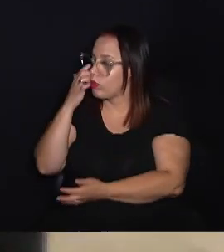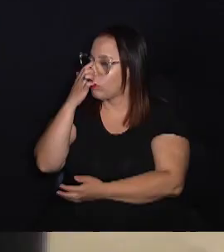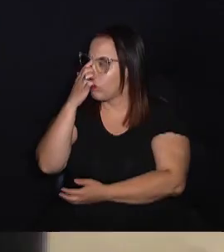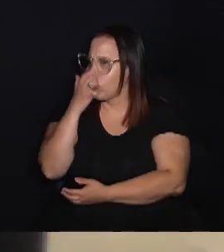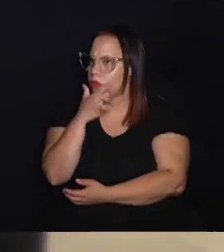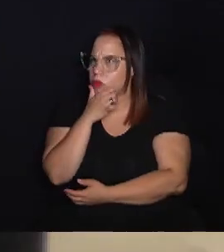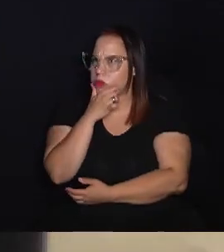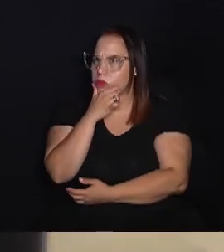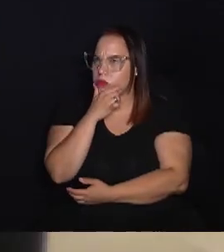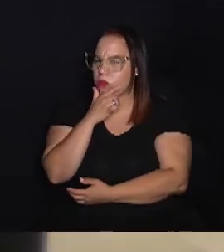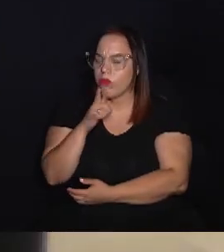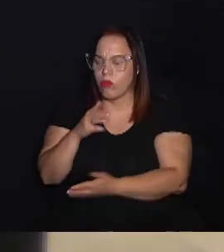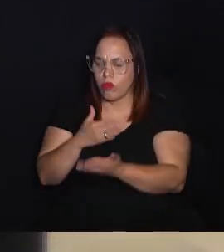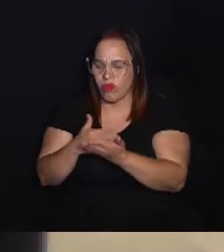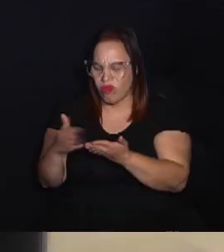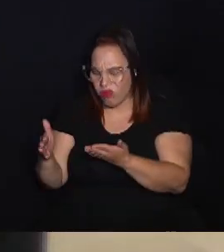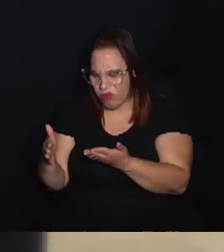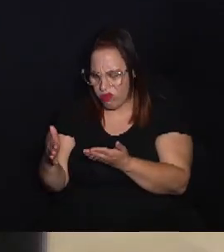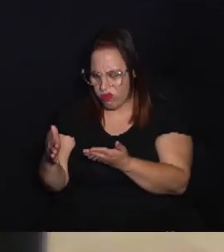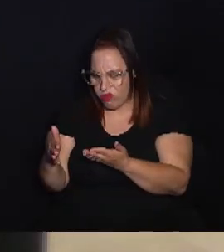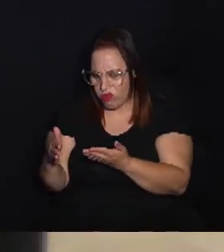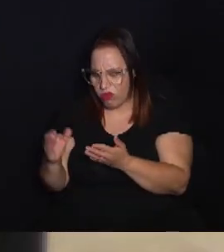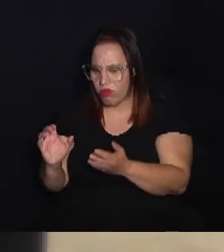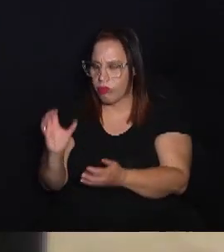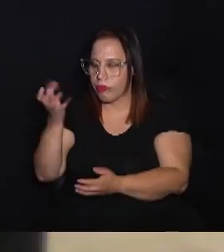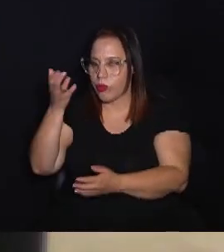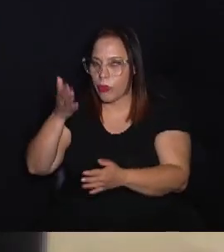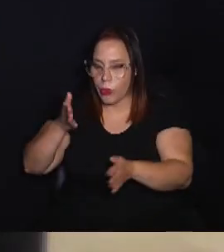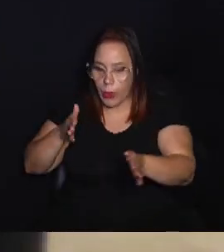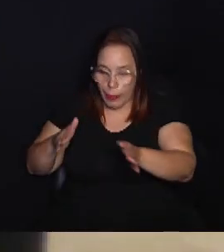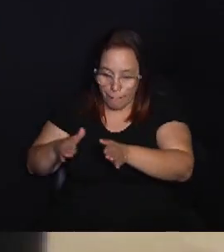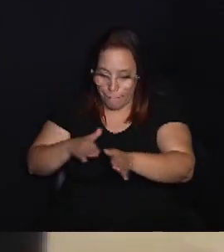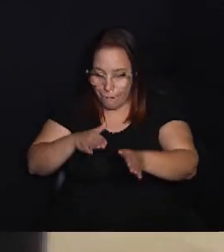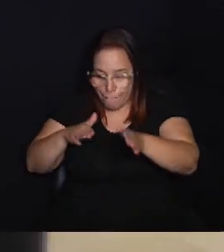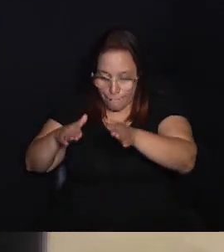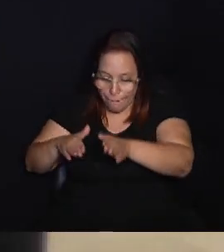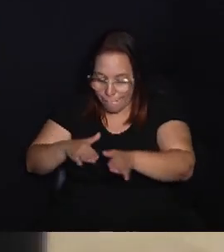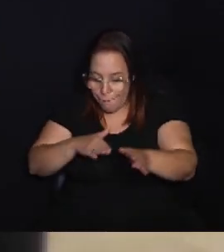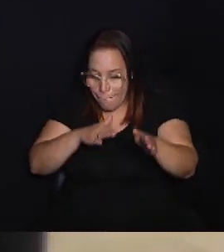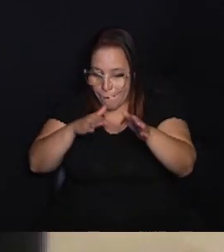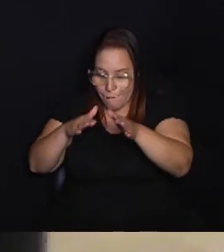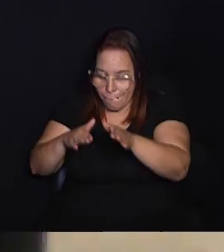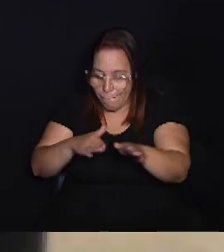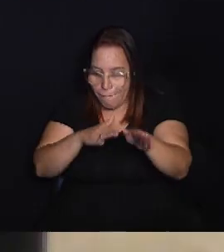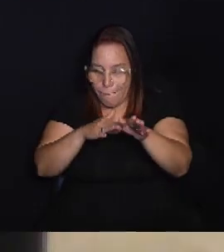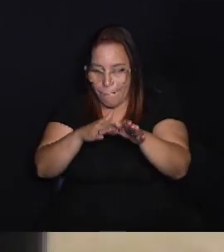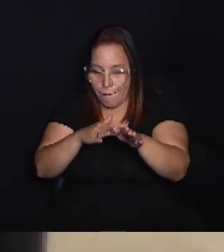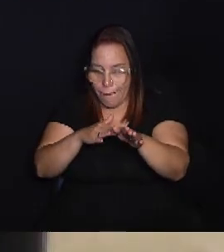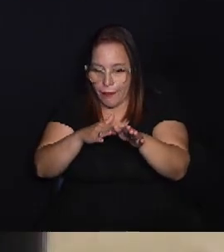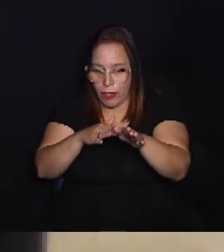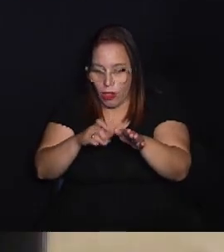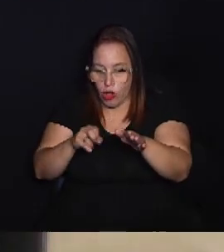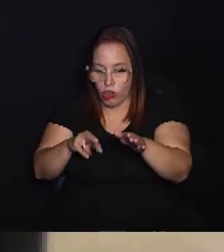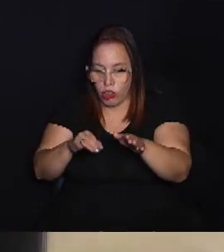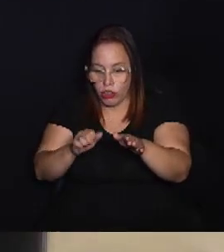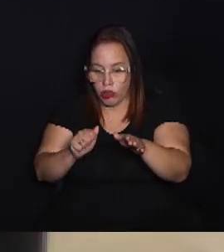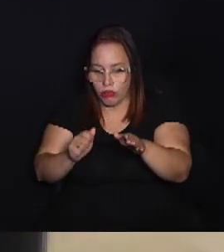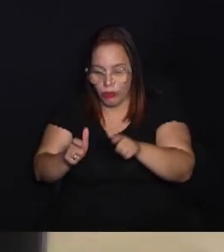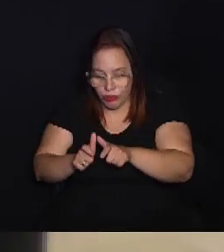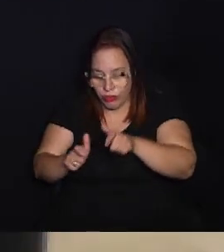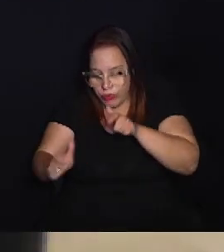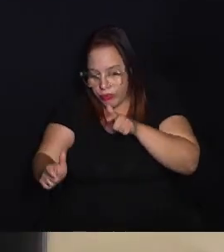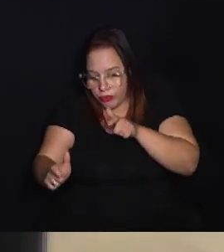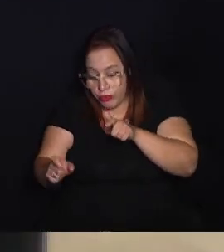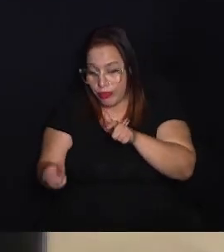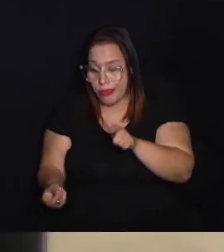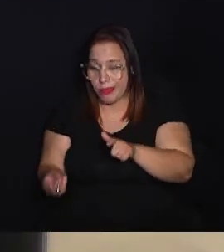com certeza. A maior parte do desperdício, ele com certeza acontece no transporte da água. Afinal, existe uma logística muito grande